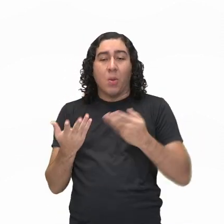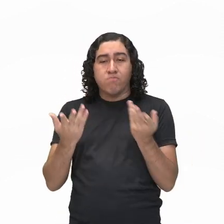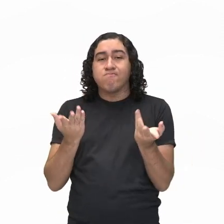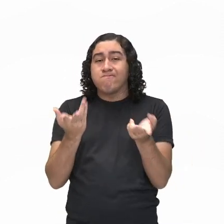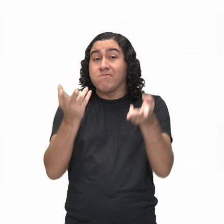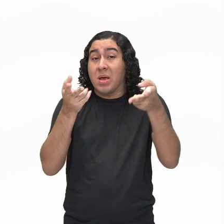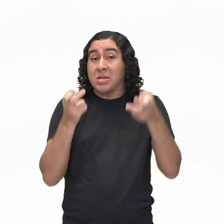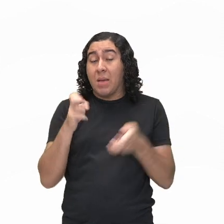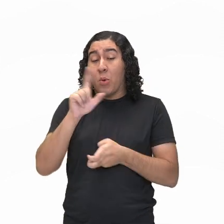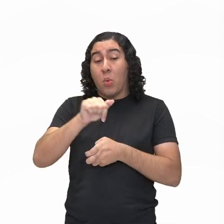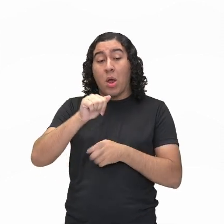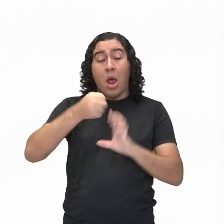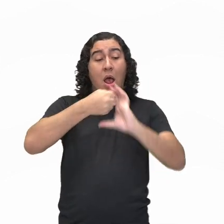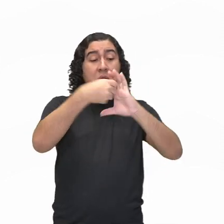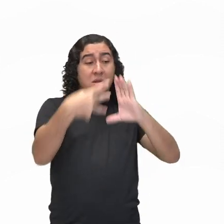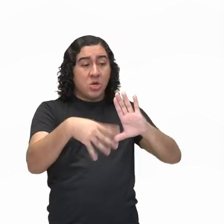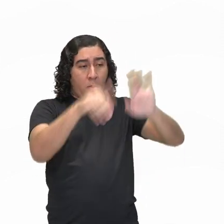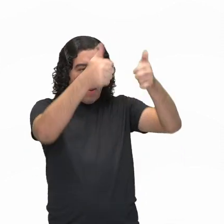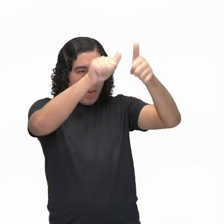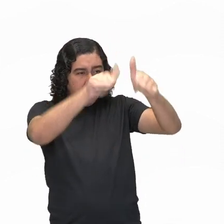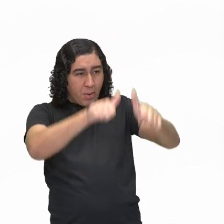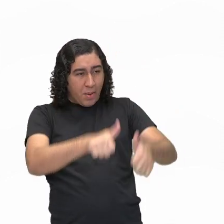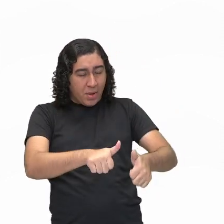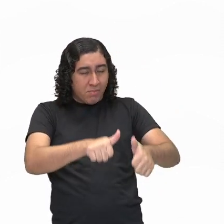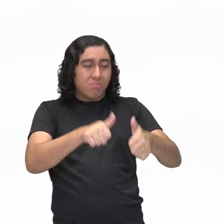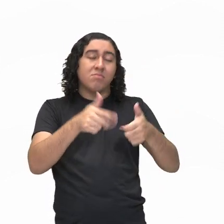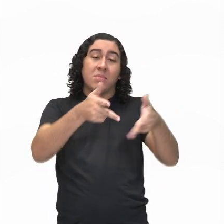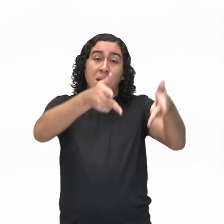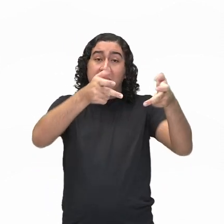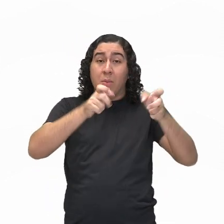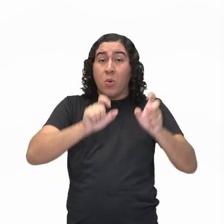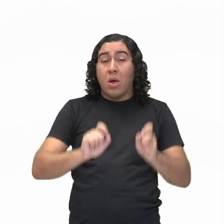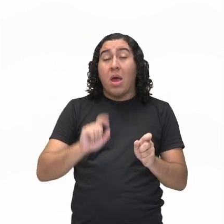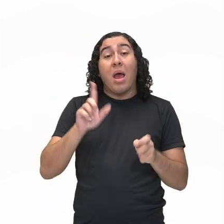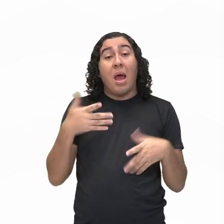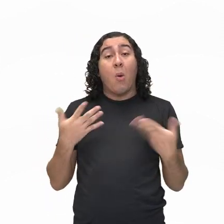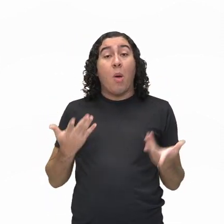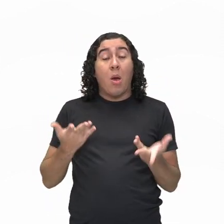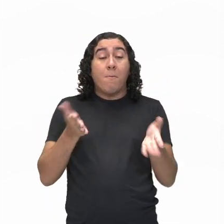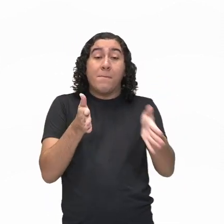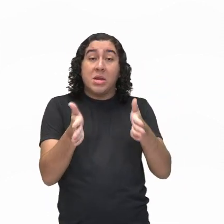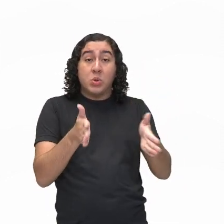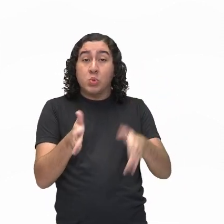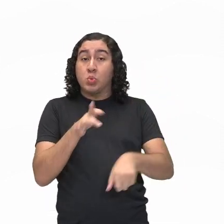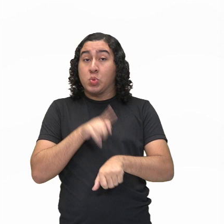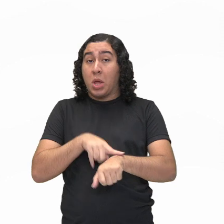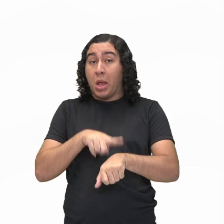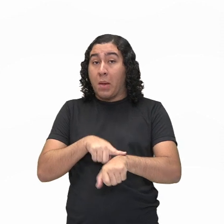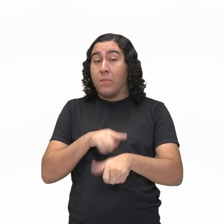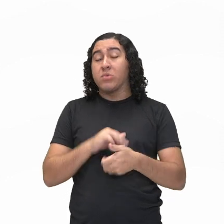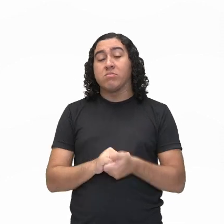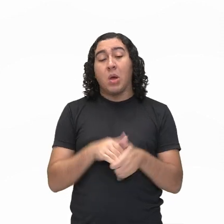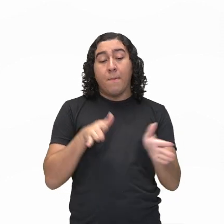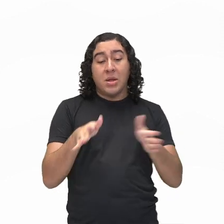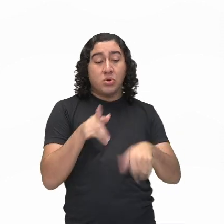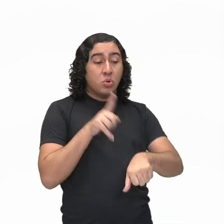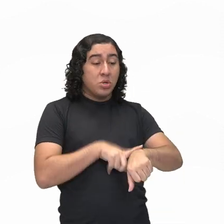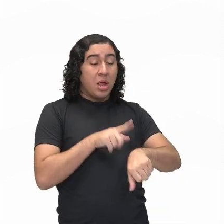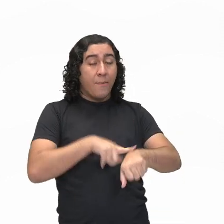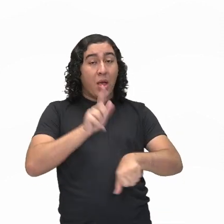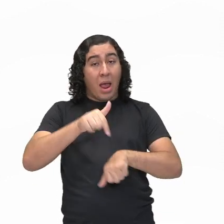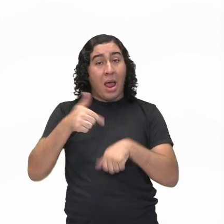imagem desse teatro, você vê a época, certo? Então, é uma época que está contando o